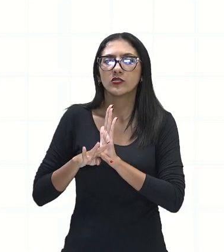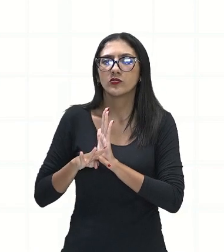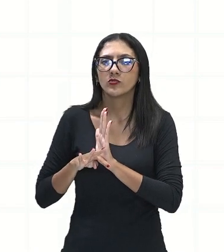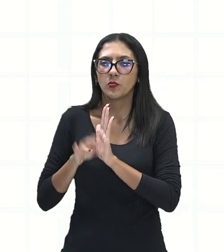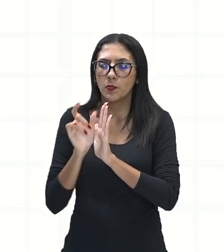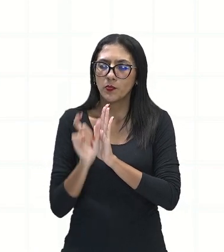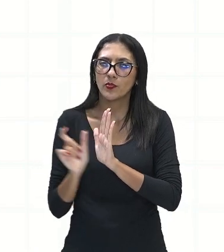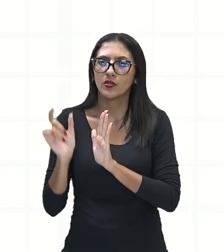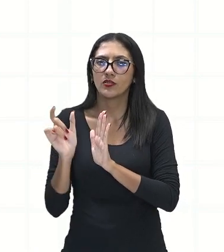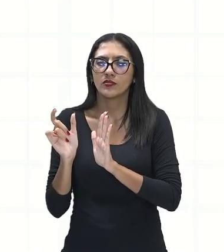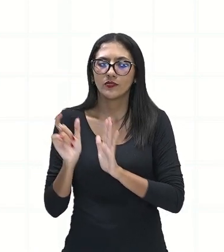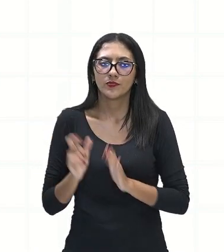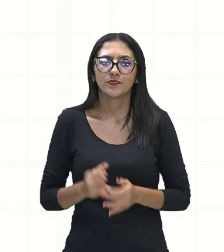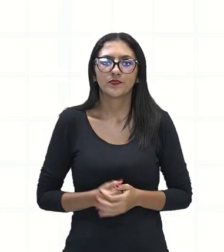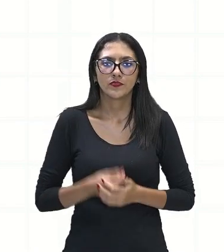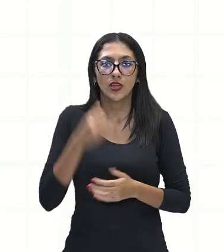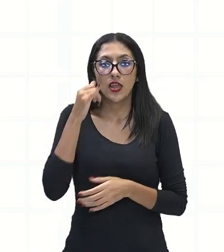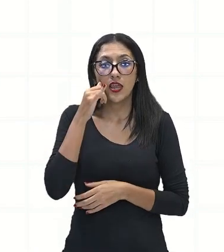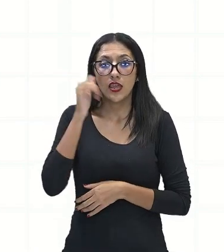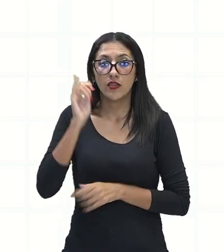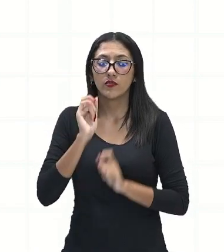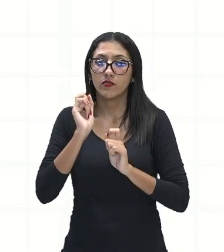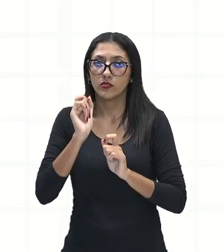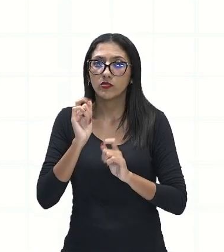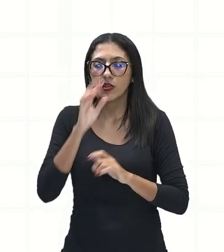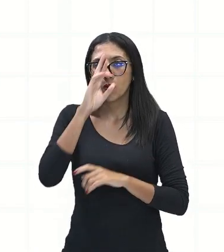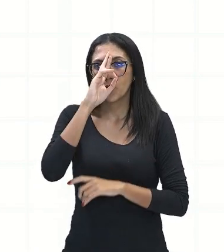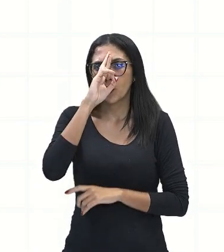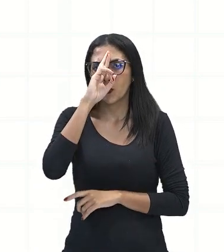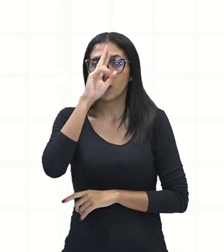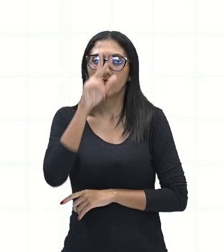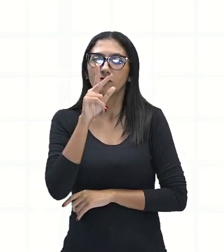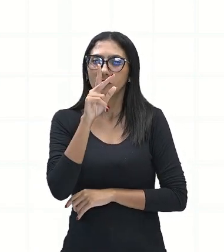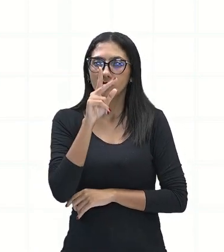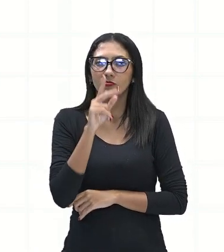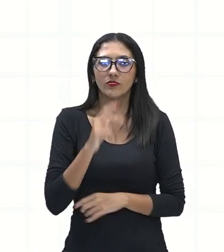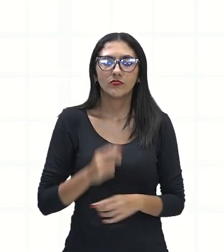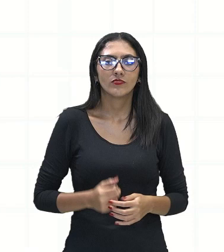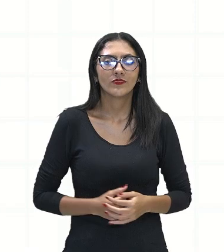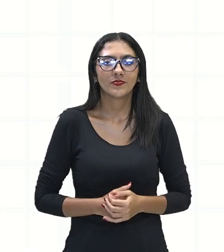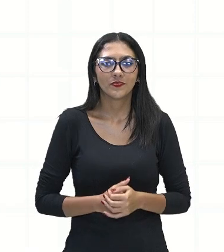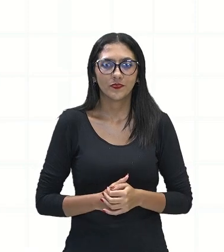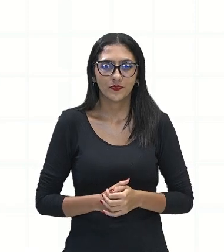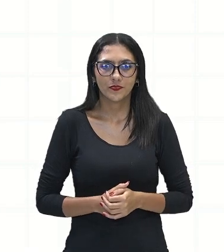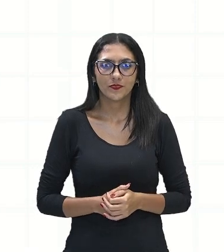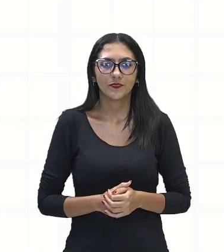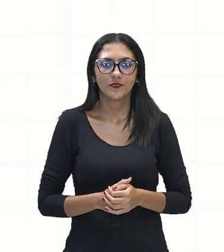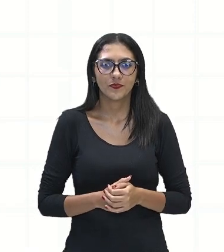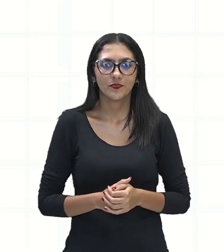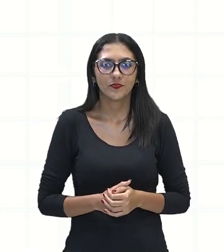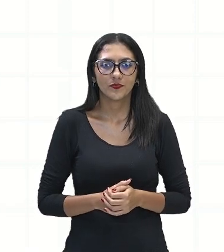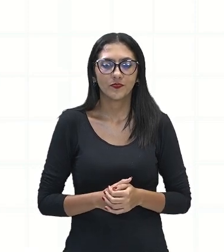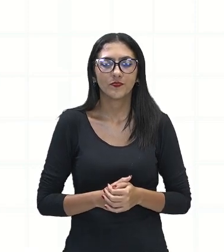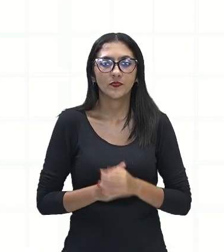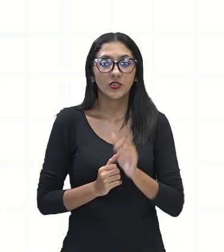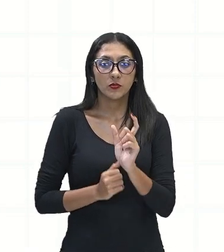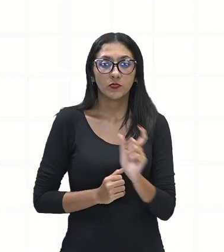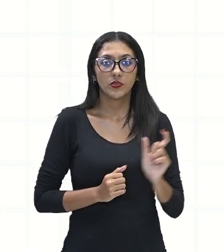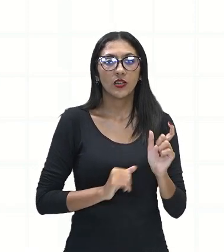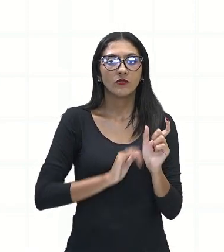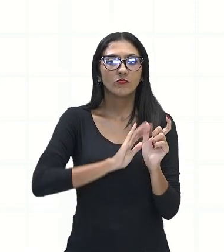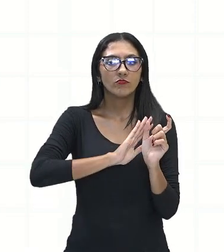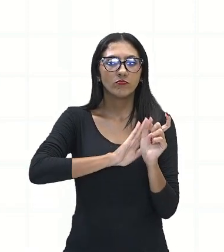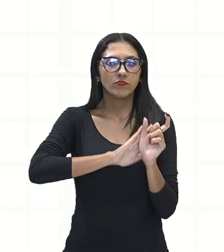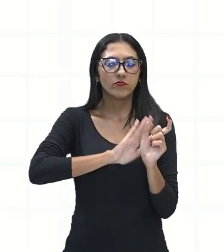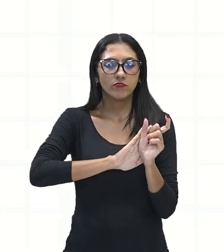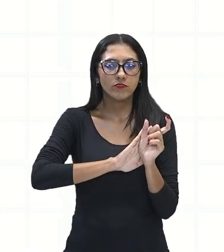Tá? Para justamente você não fazer o quê? Uma interpretação errônea. O sentido da palavra é comum no dicionário, né?